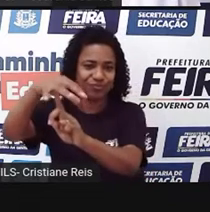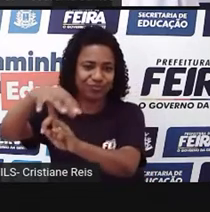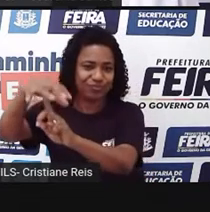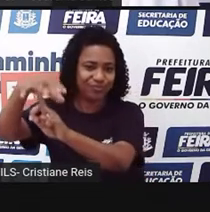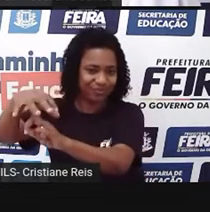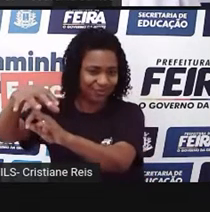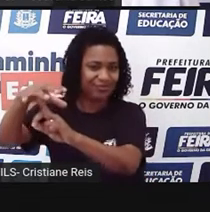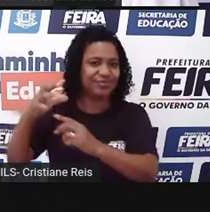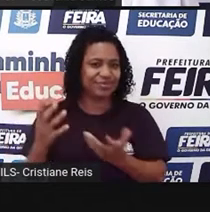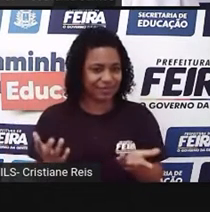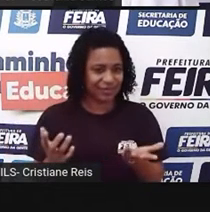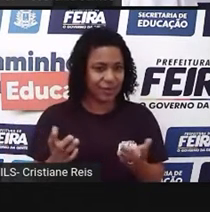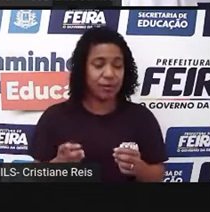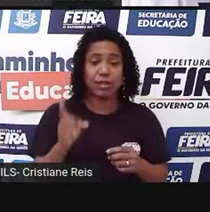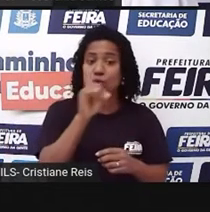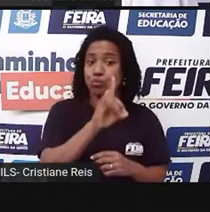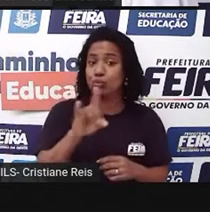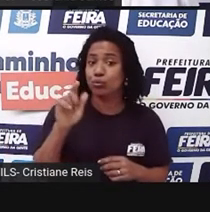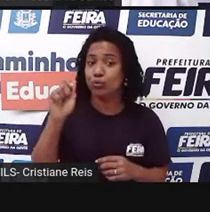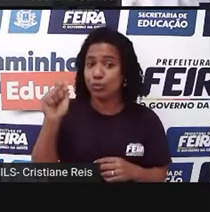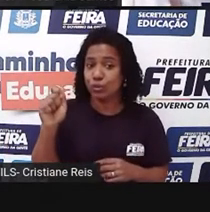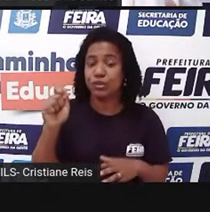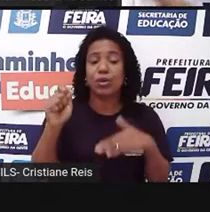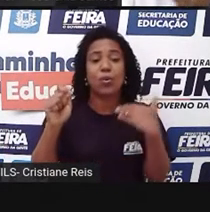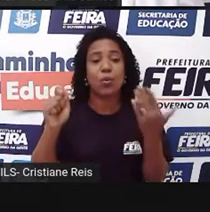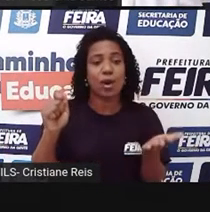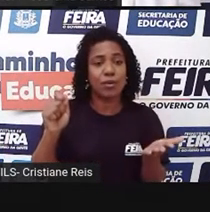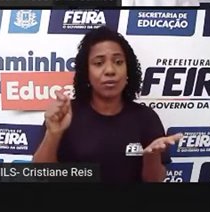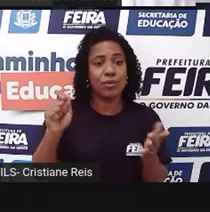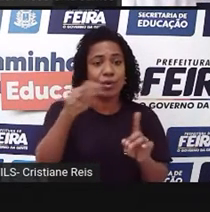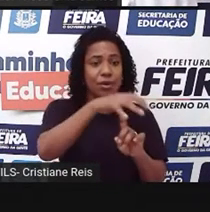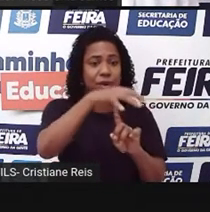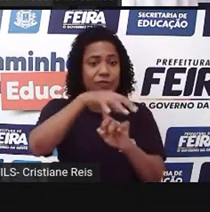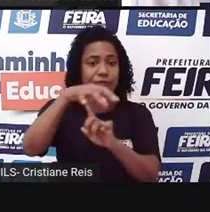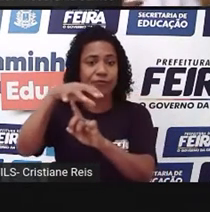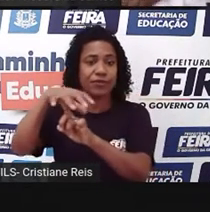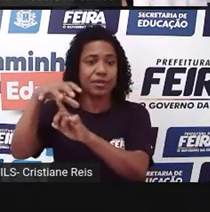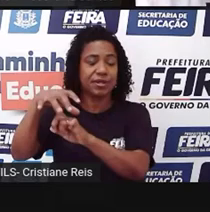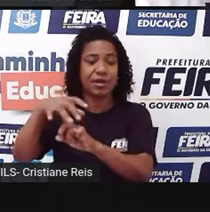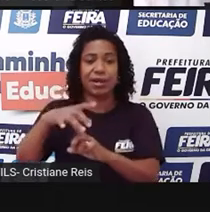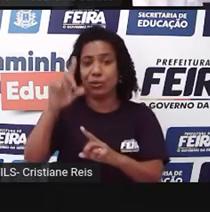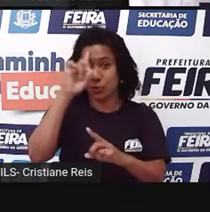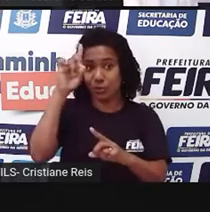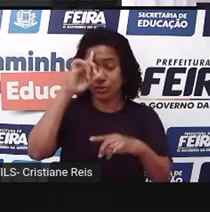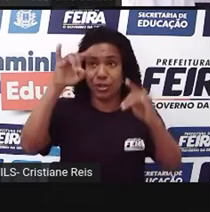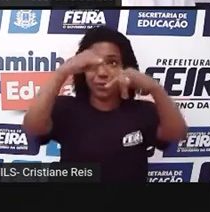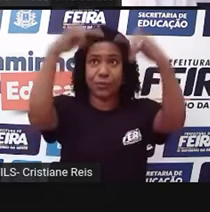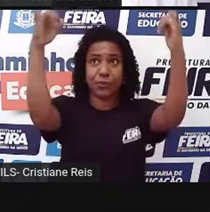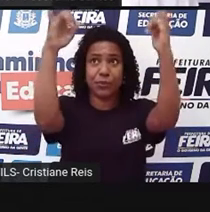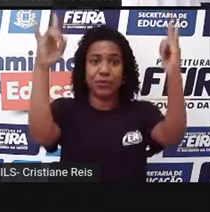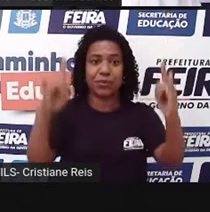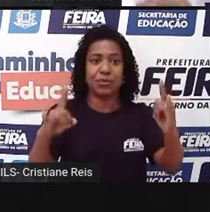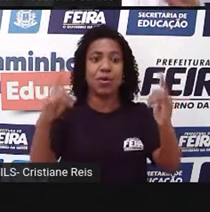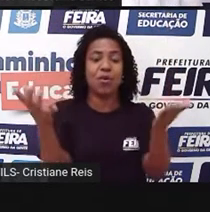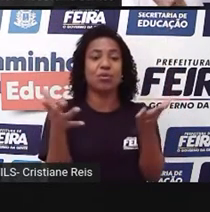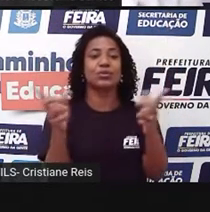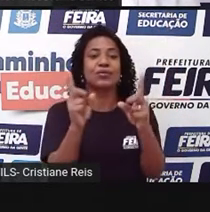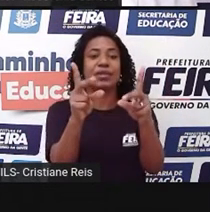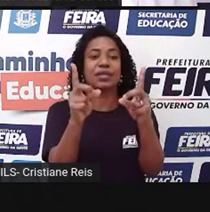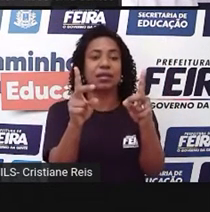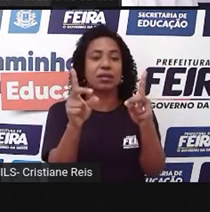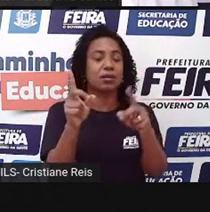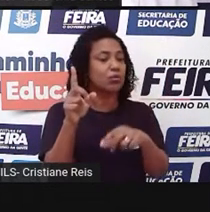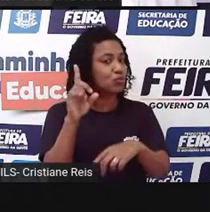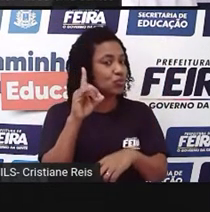dias e épocas pré-determinadas. Por exemplo, a feira não é o dia que eu quiser fazer, vou chegar lá e vou matar minha barraca hoje pra vender. Não, tem o dia